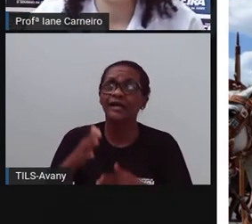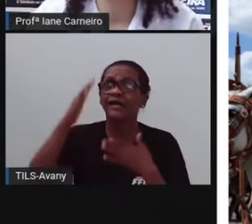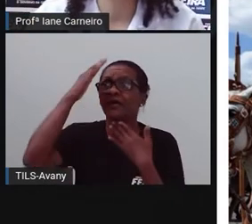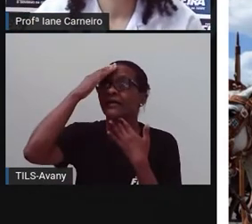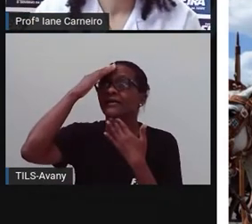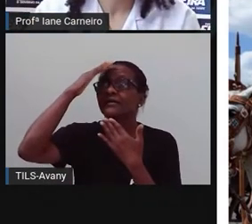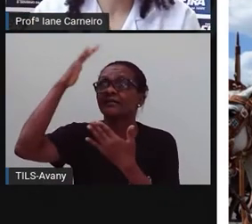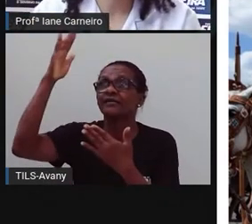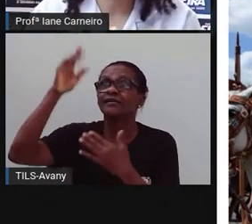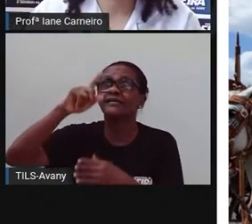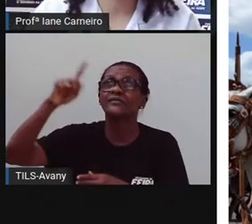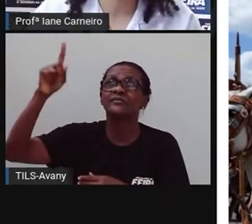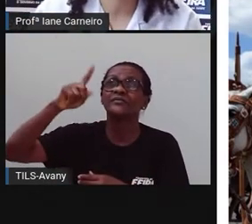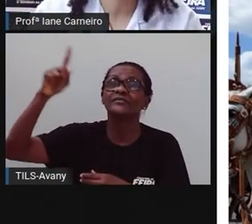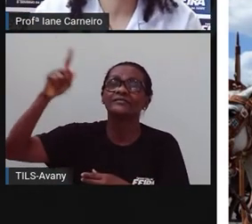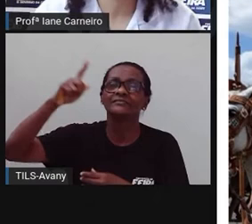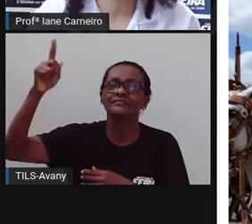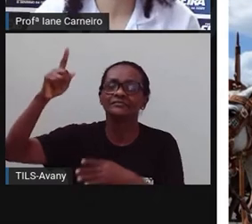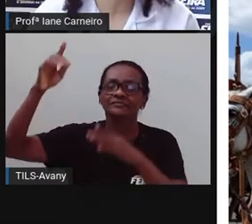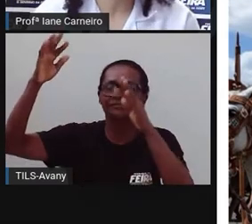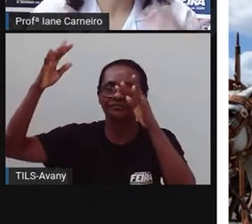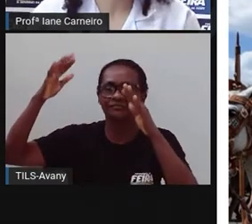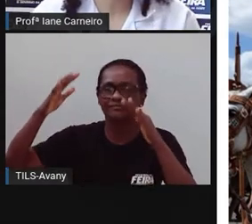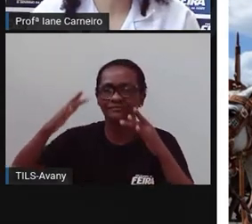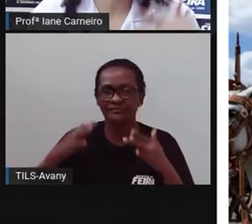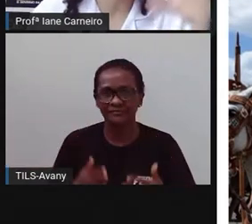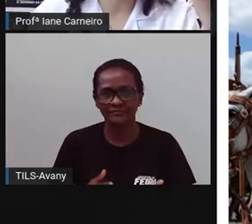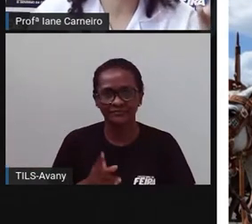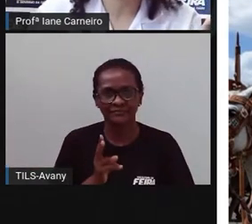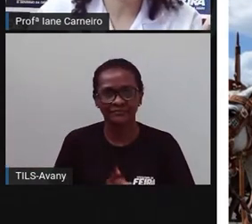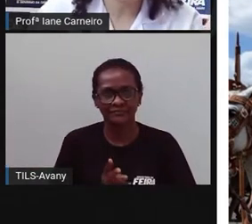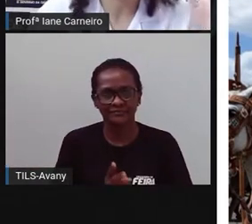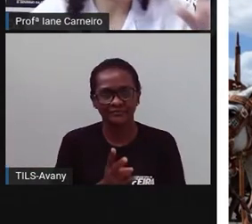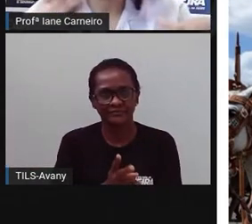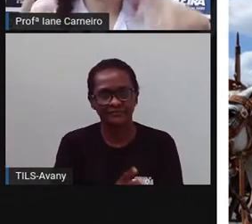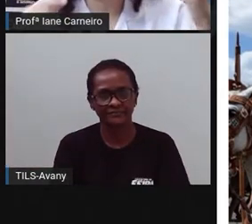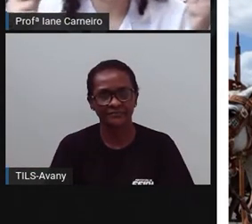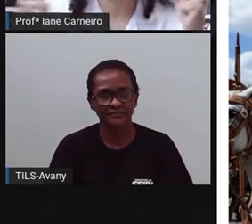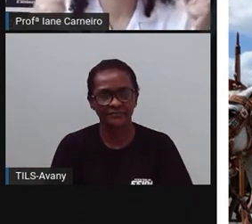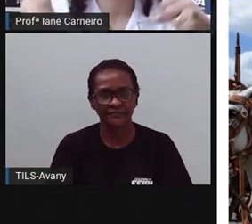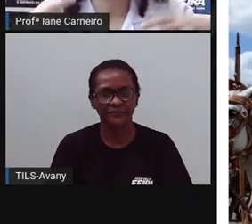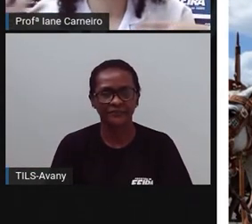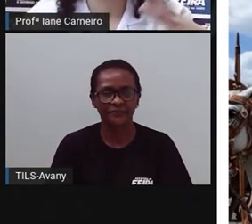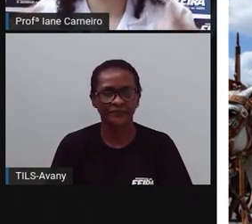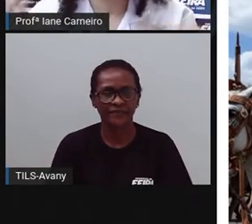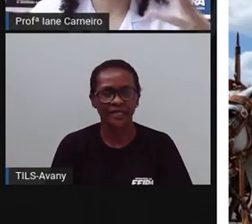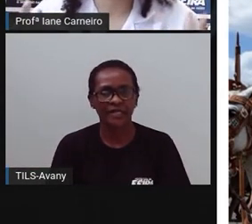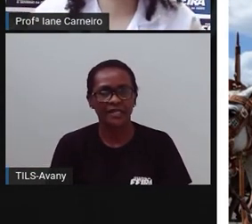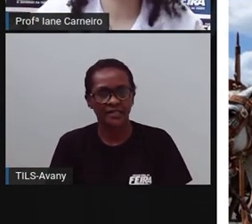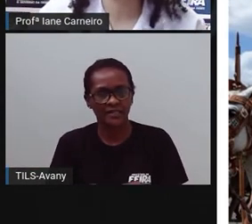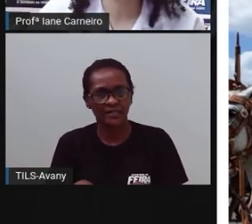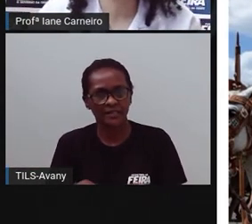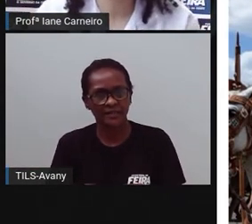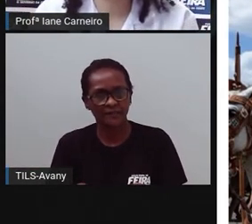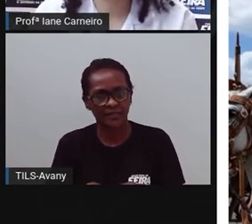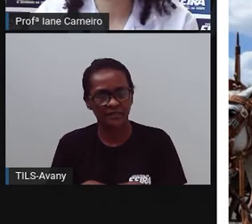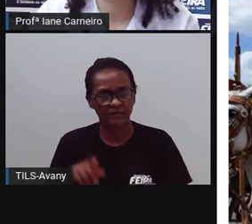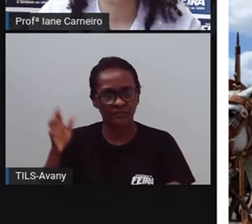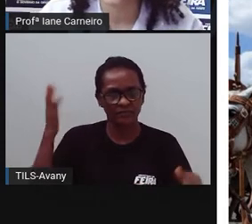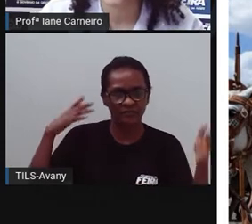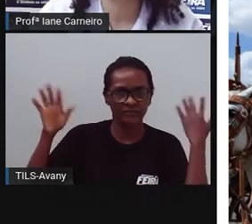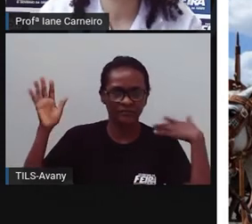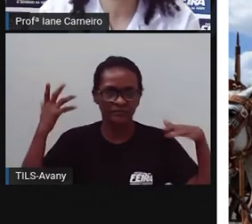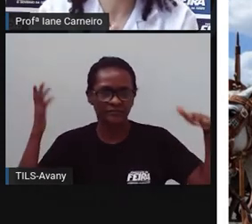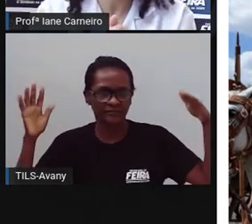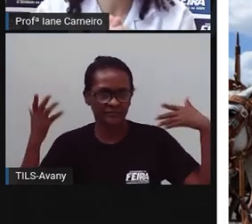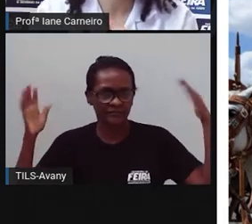eles recebem. Então, é uma festa muito bonita. Além disso, né? também a festa que as pessoas vão lá curtir a bandinha, né? As bandas